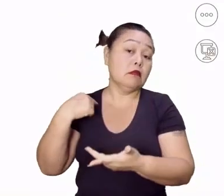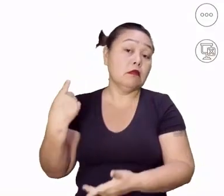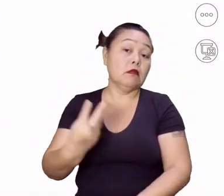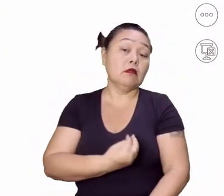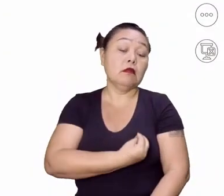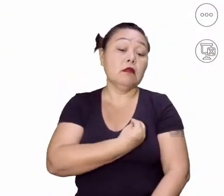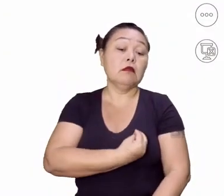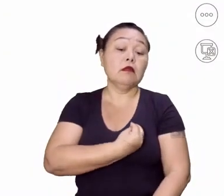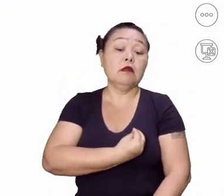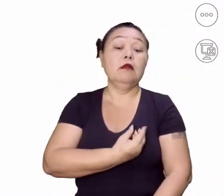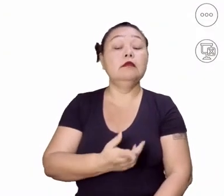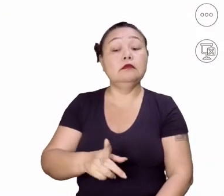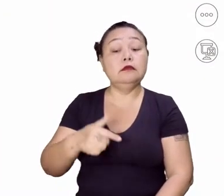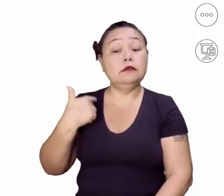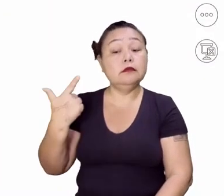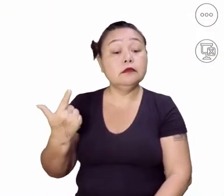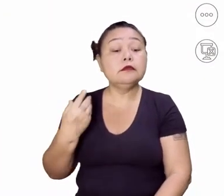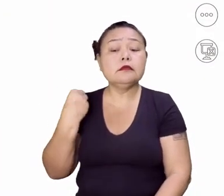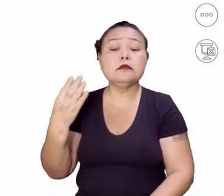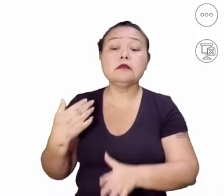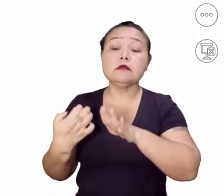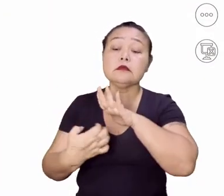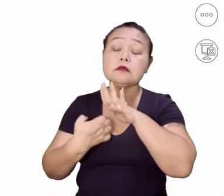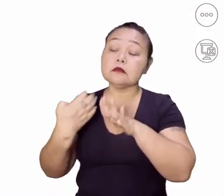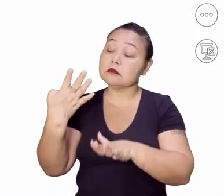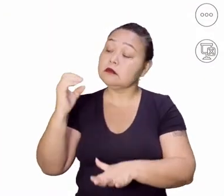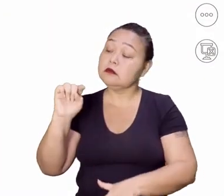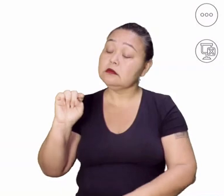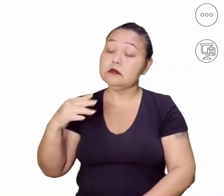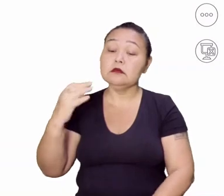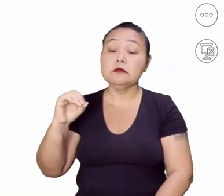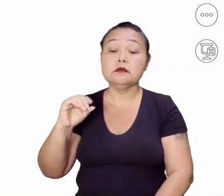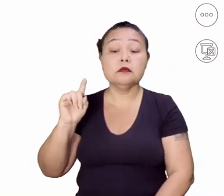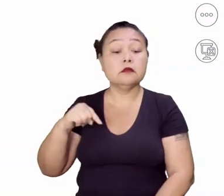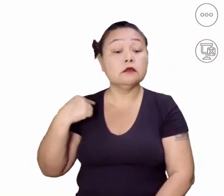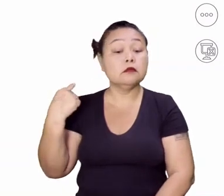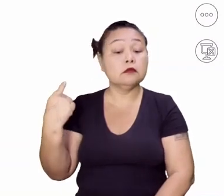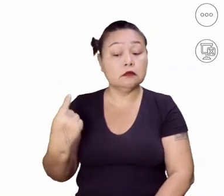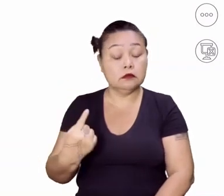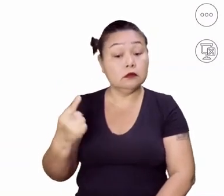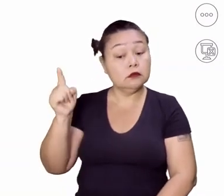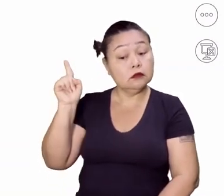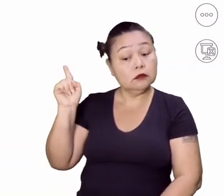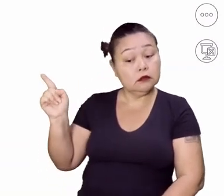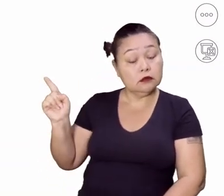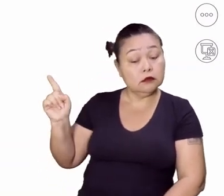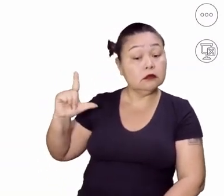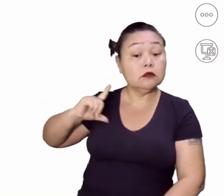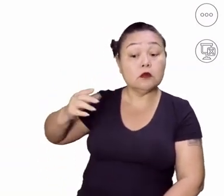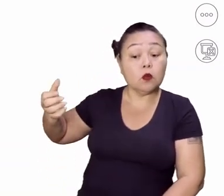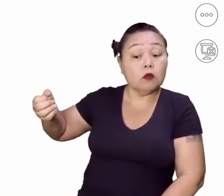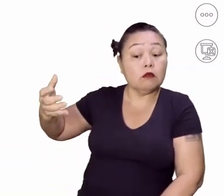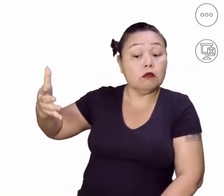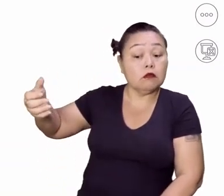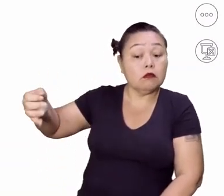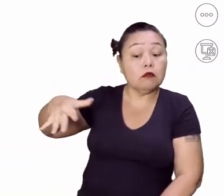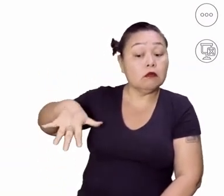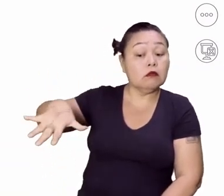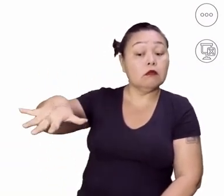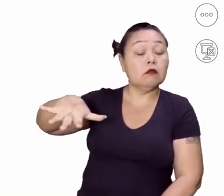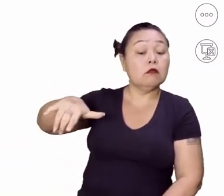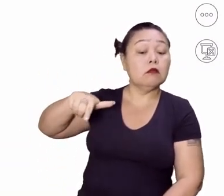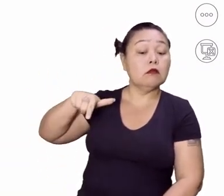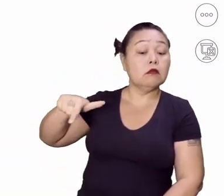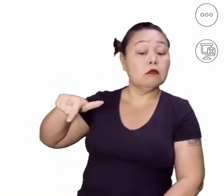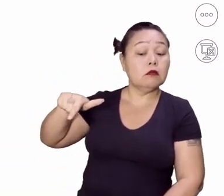aí, gente, com essa indústria 4.0, nós inauguramos novas demandas no mundo do trabalho.